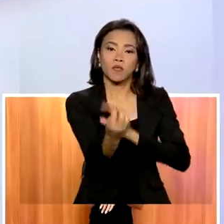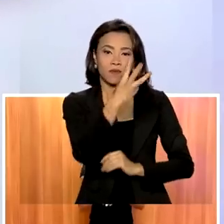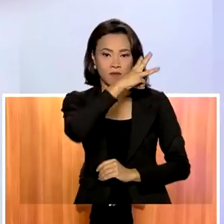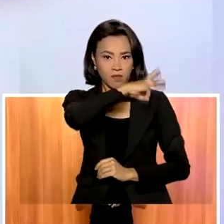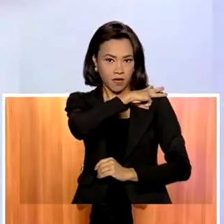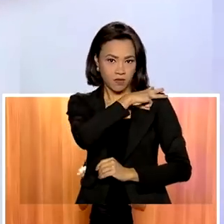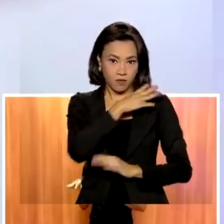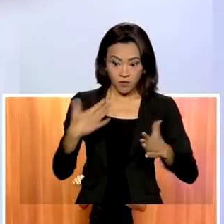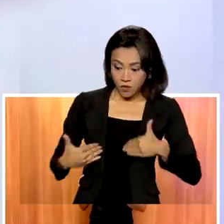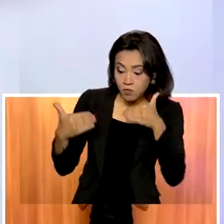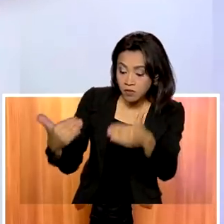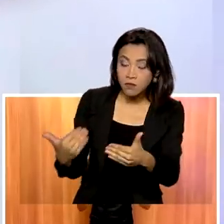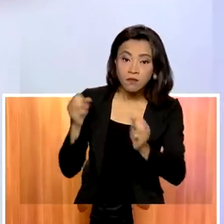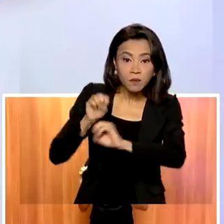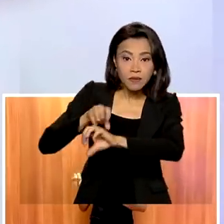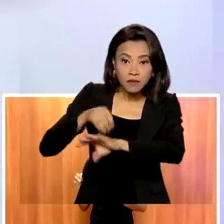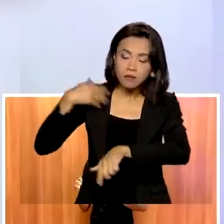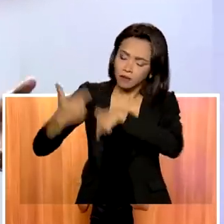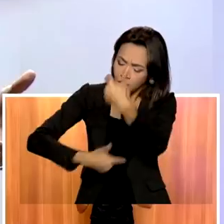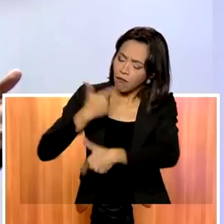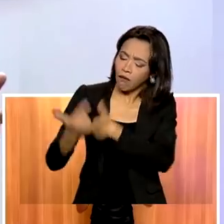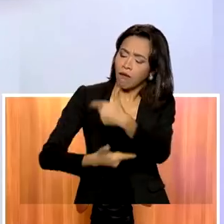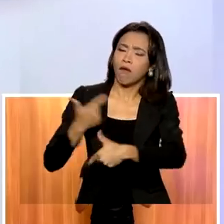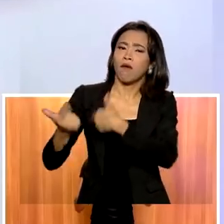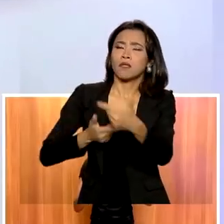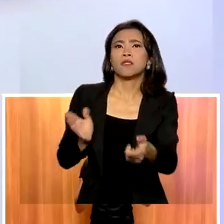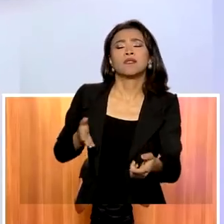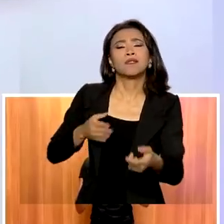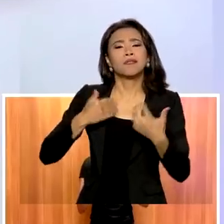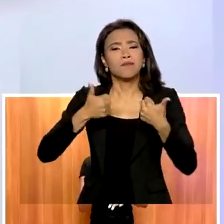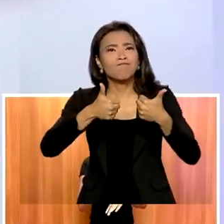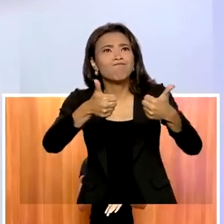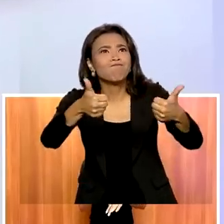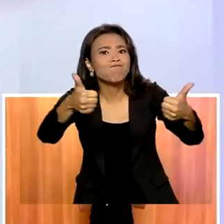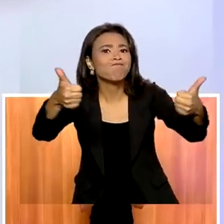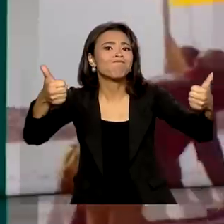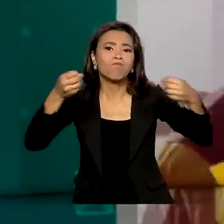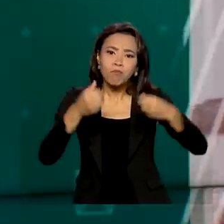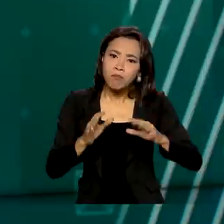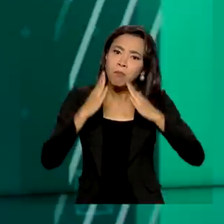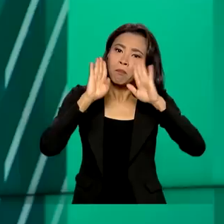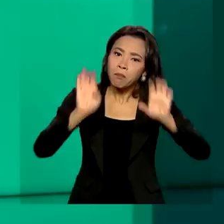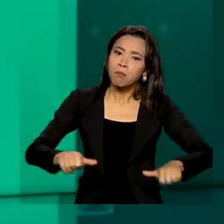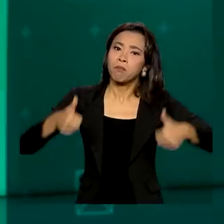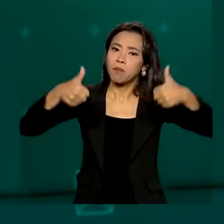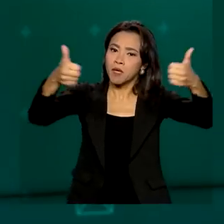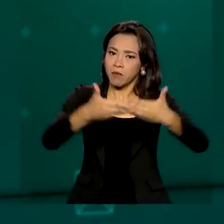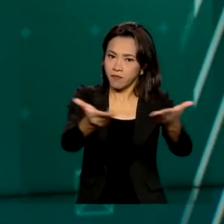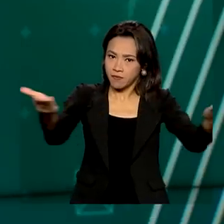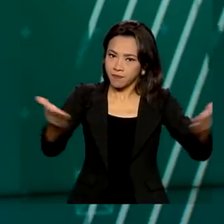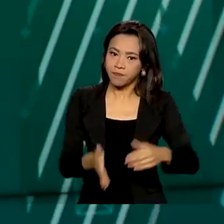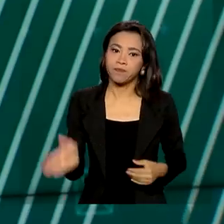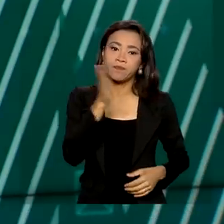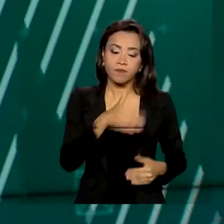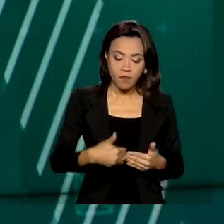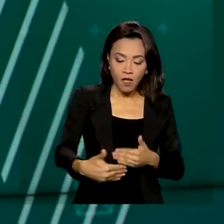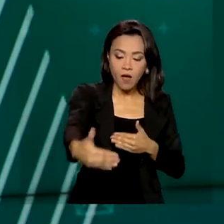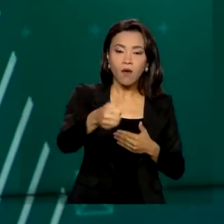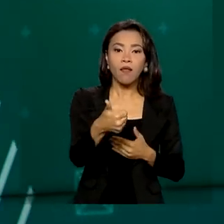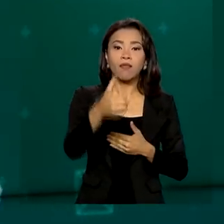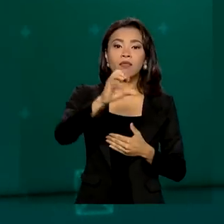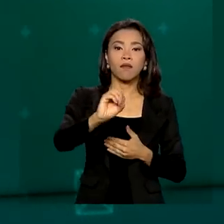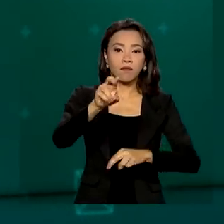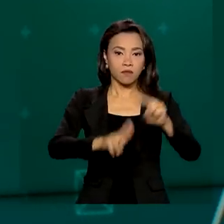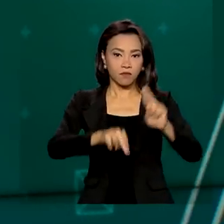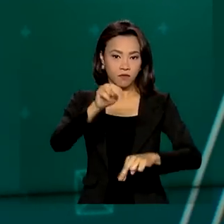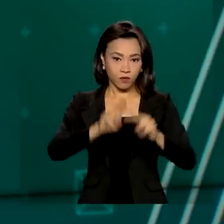trabalhado para que esse processo seja um processo o mais tranquilo possível para vocês. Termina dia 10 de junho a campanha